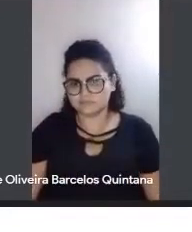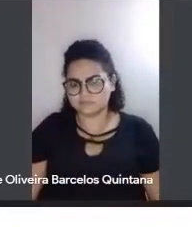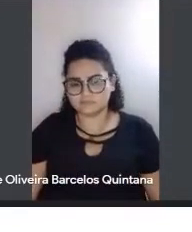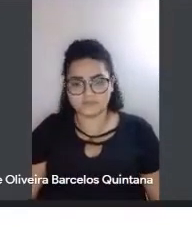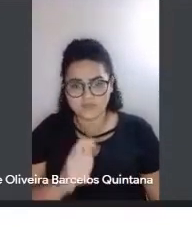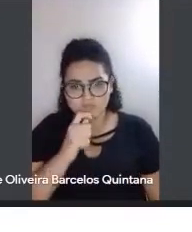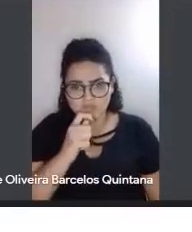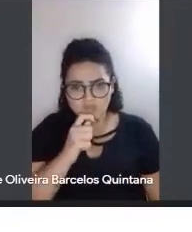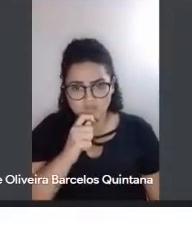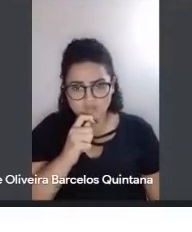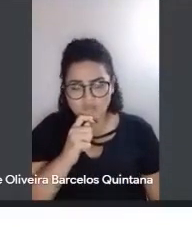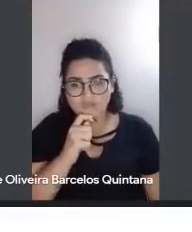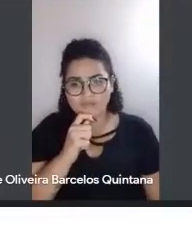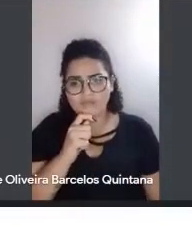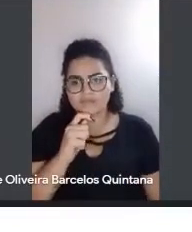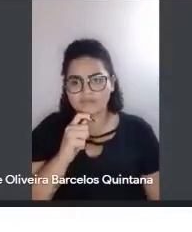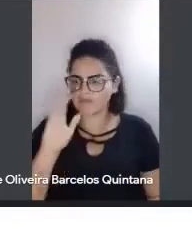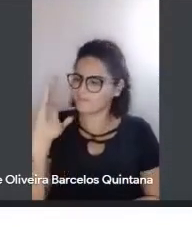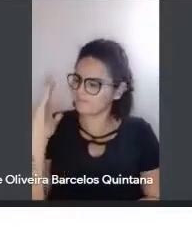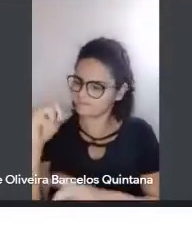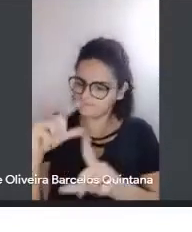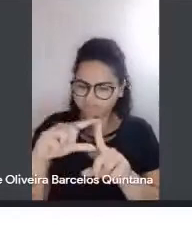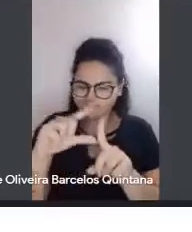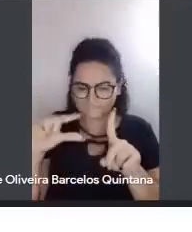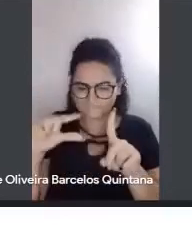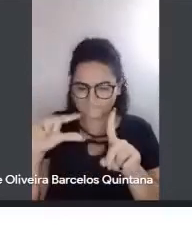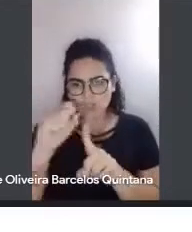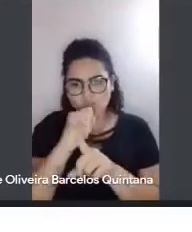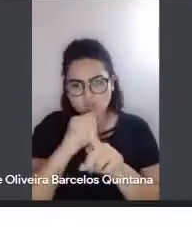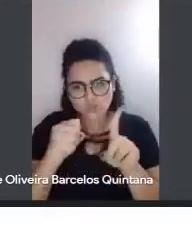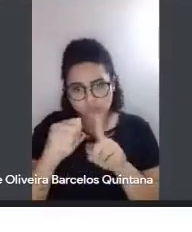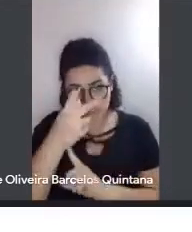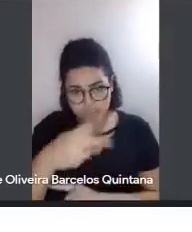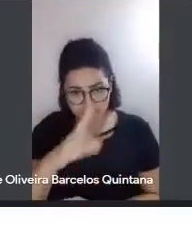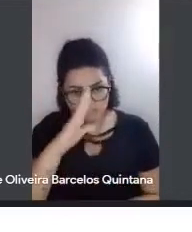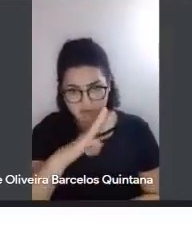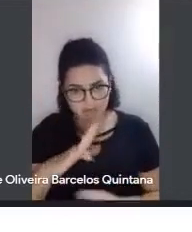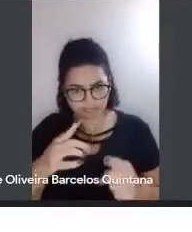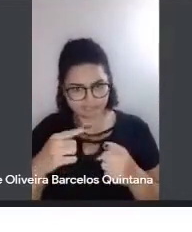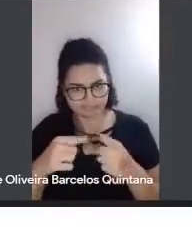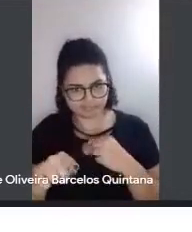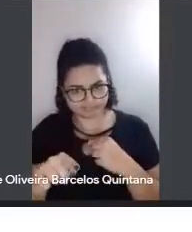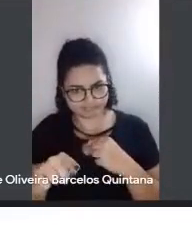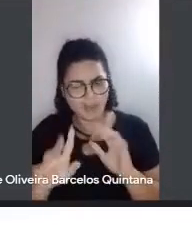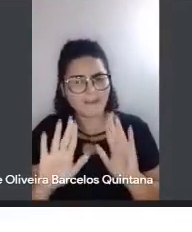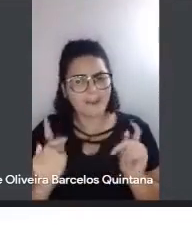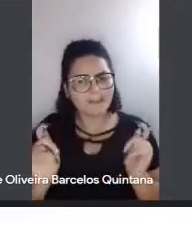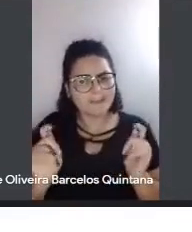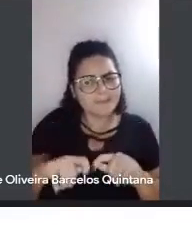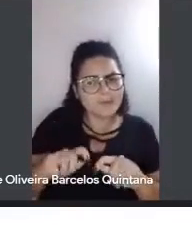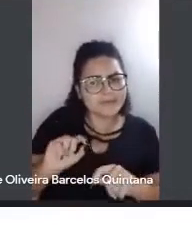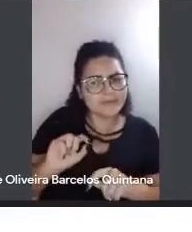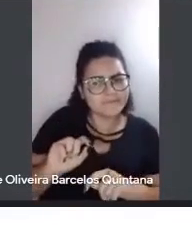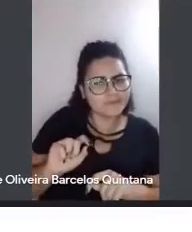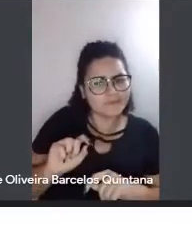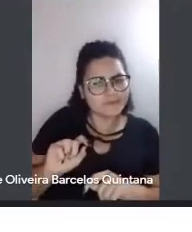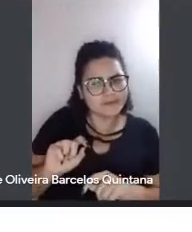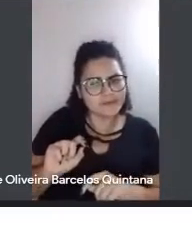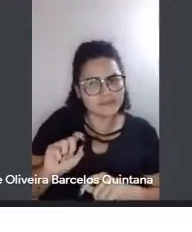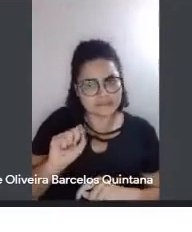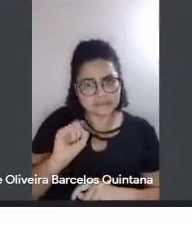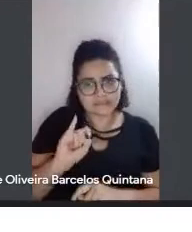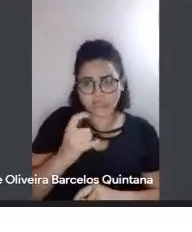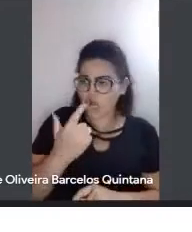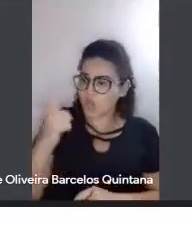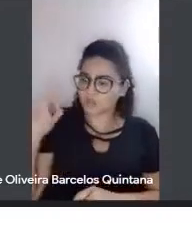quadro das plantas sociais brasileiras, de Humboldt, e é possível que as primeiras visejem em outros climas